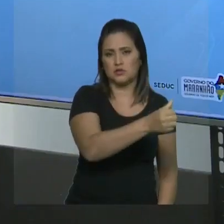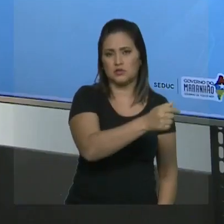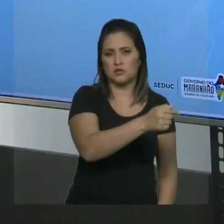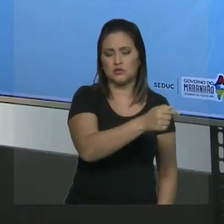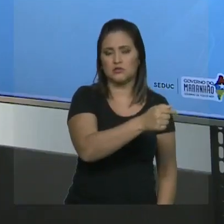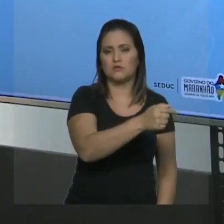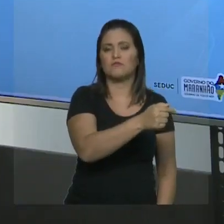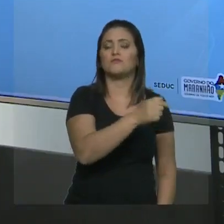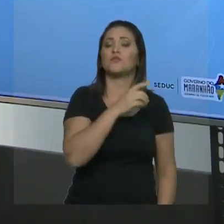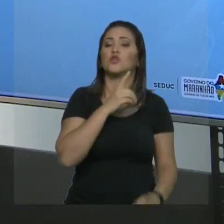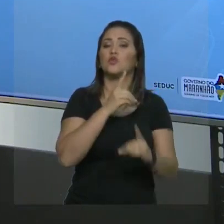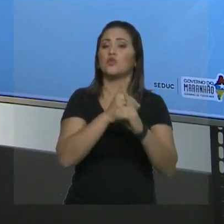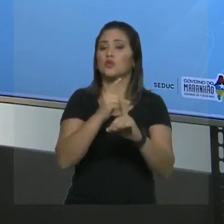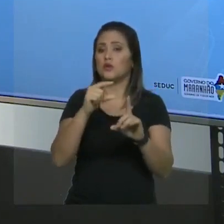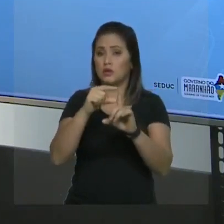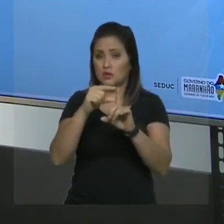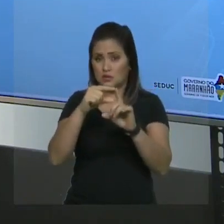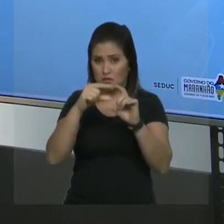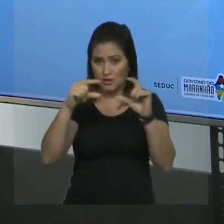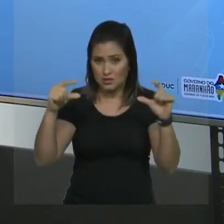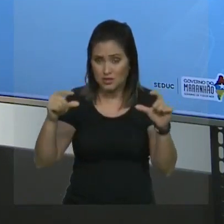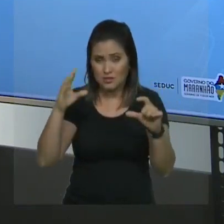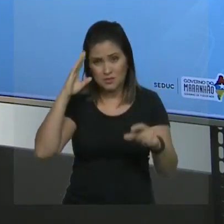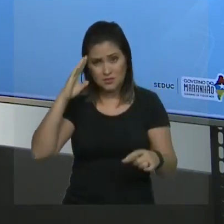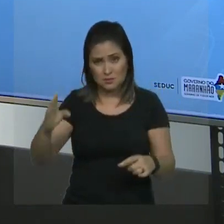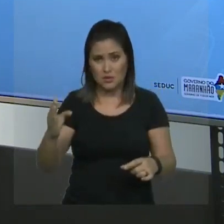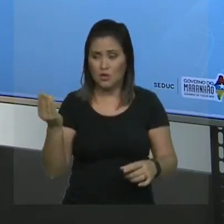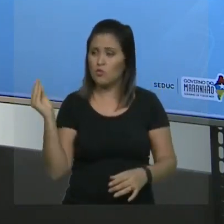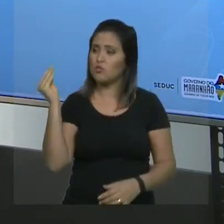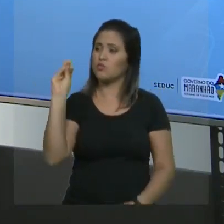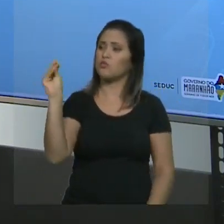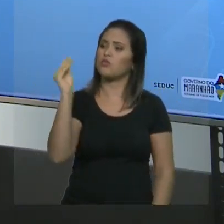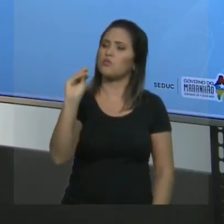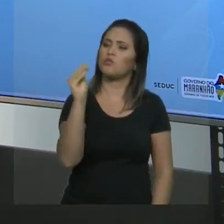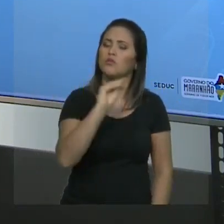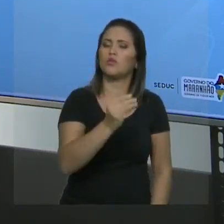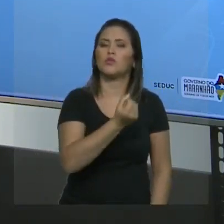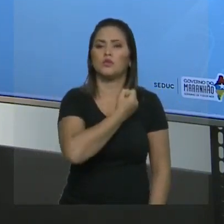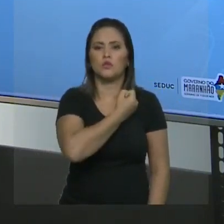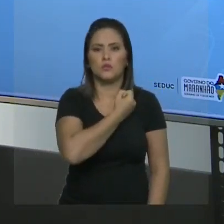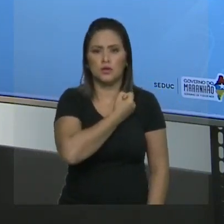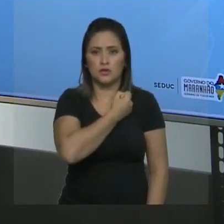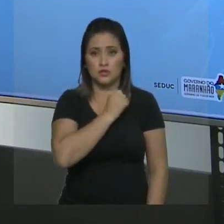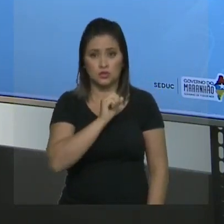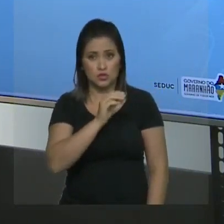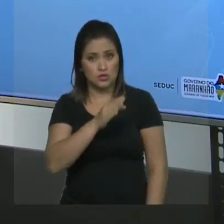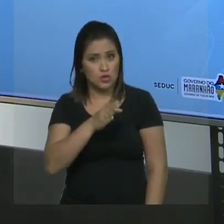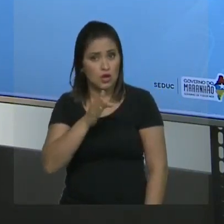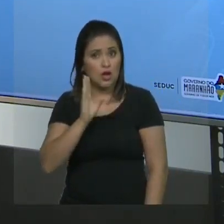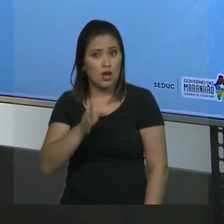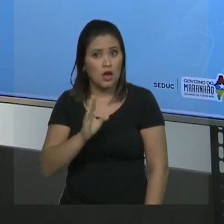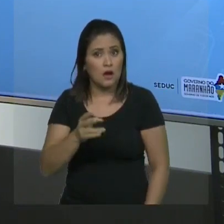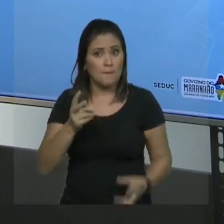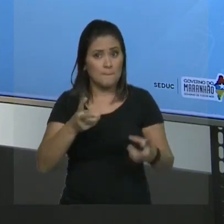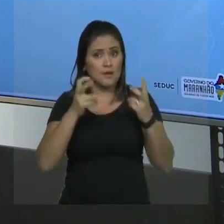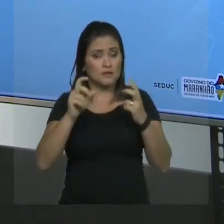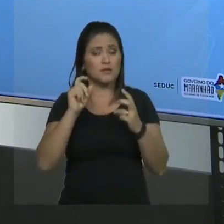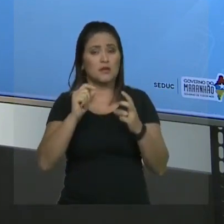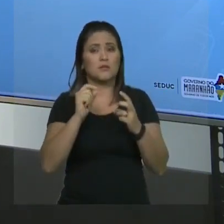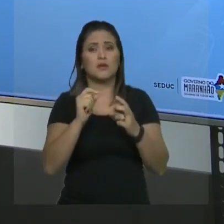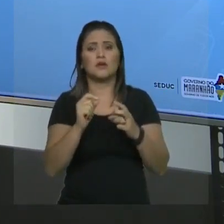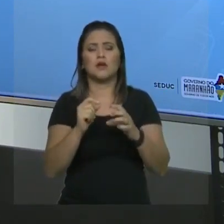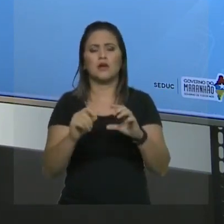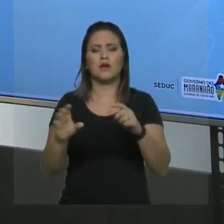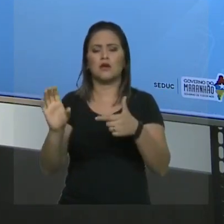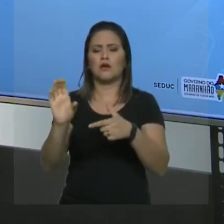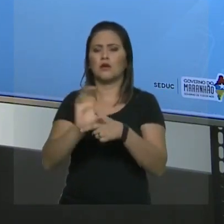cadeia principal, numeramos a cadeia principal e você já observa que no carbono três há localizado um radical metil